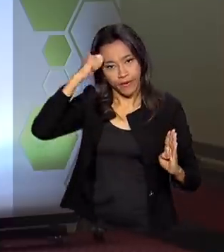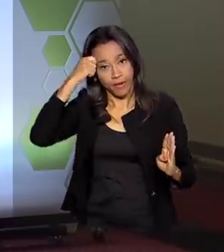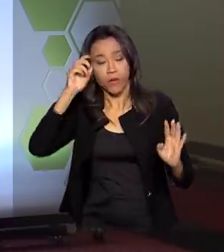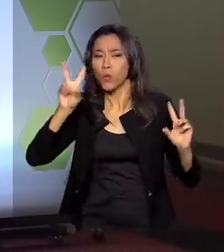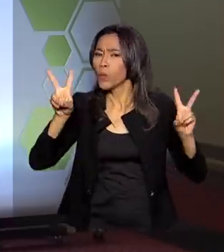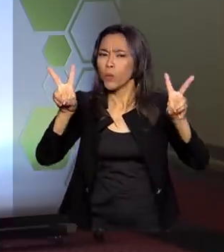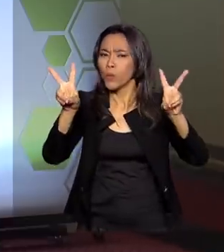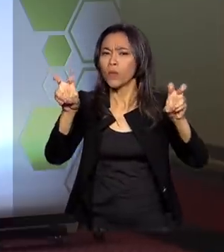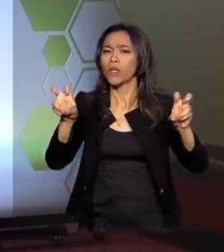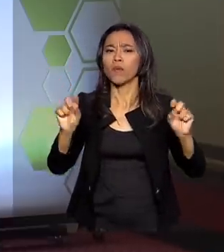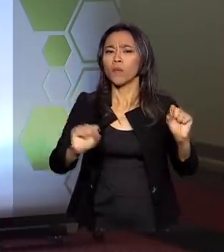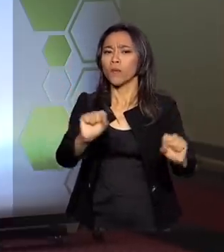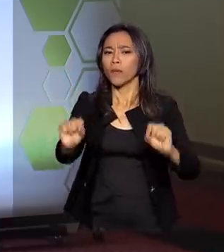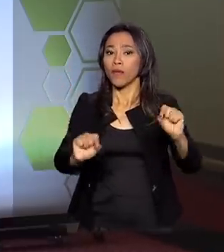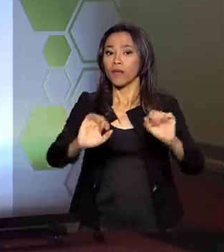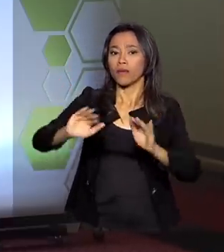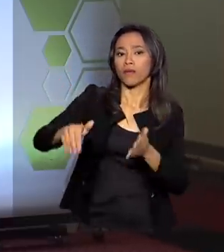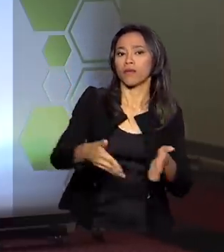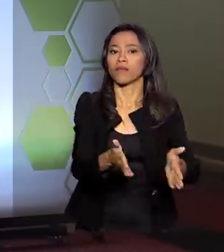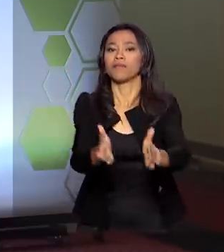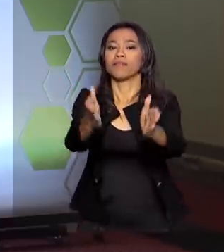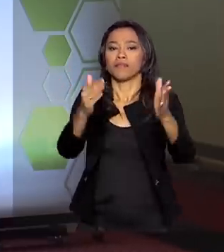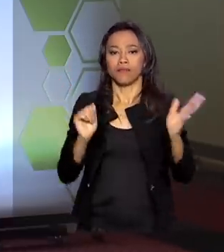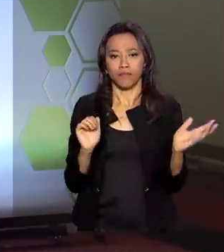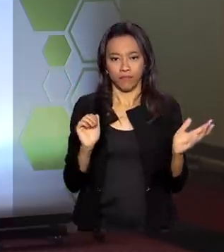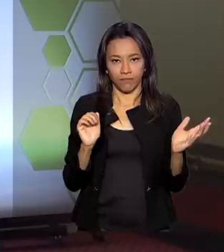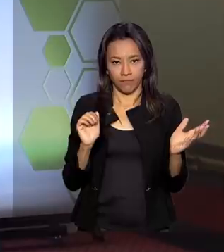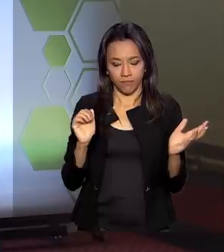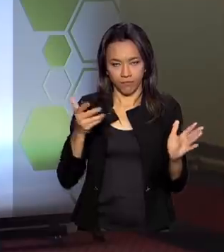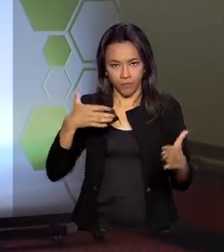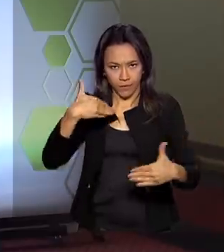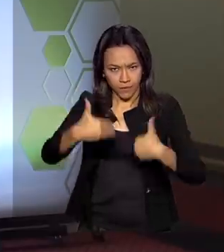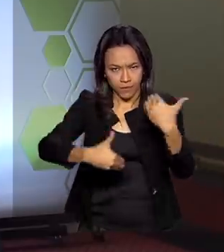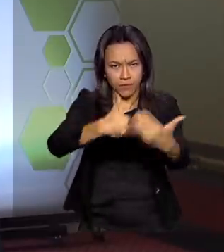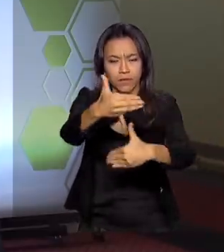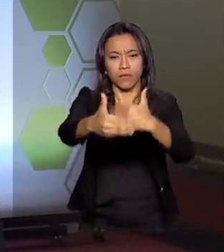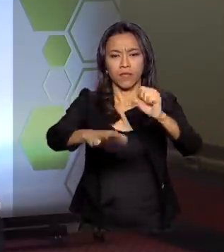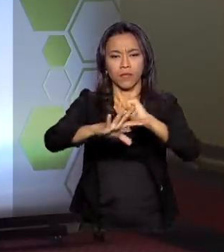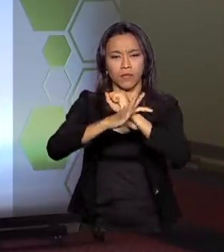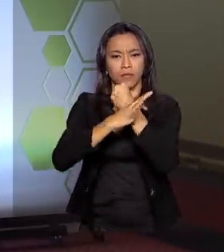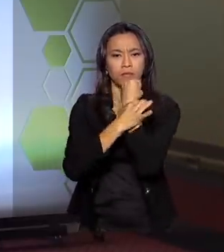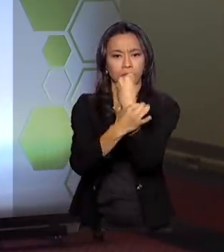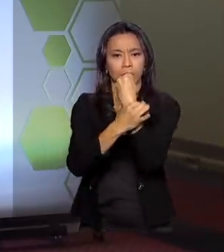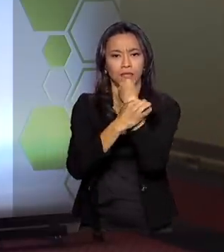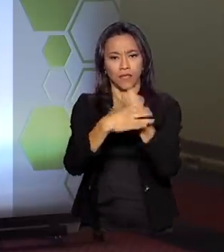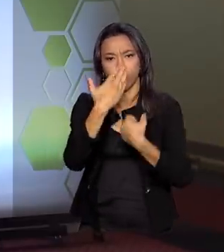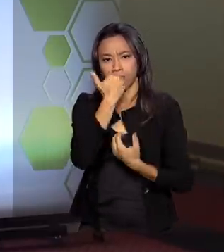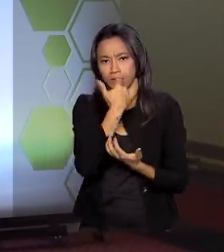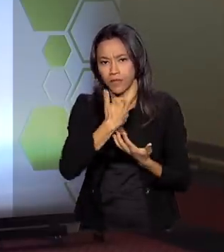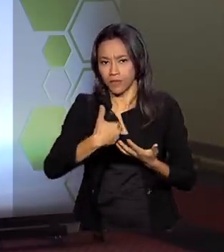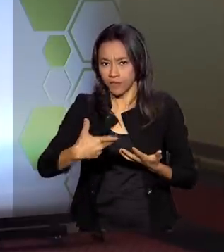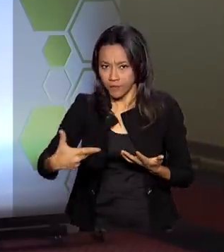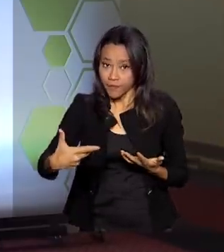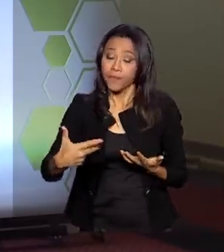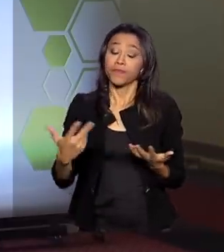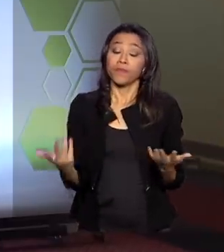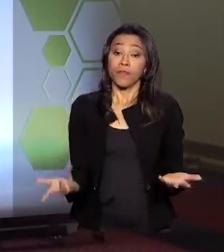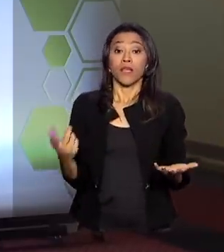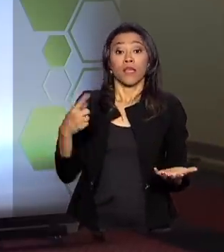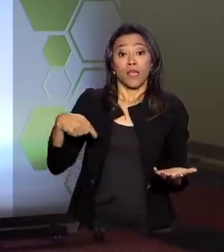é Caminhos para o Crescimento com Segurança Alimentar. Os participantes estão